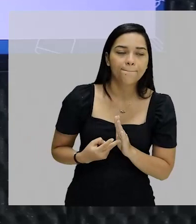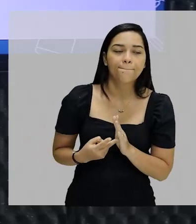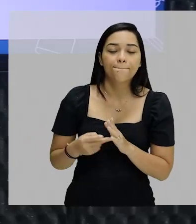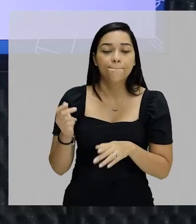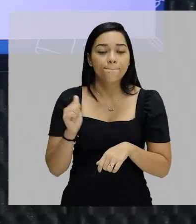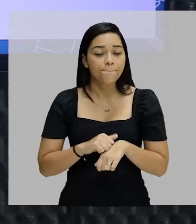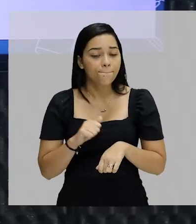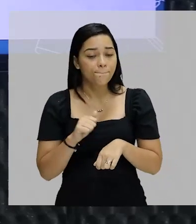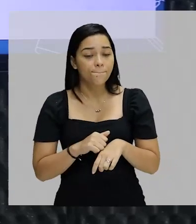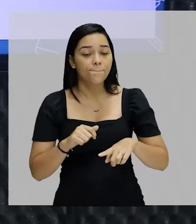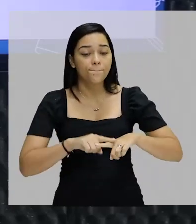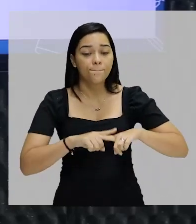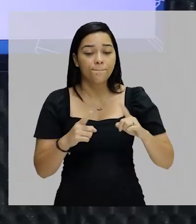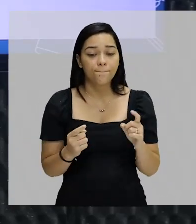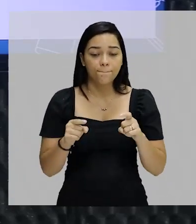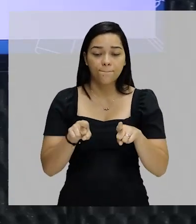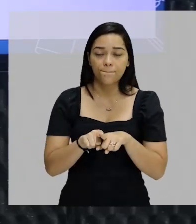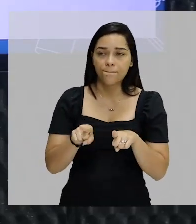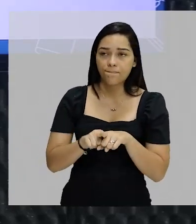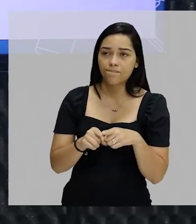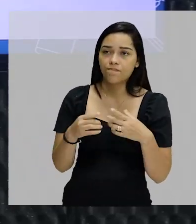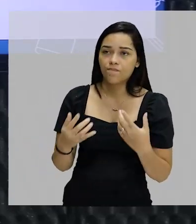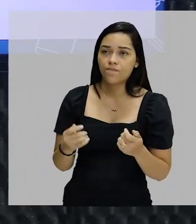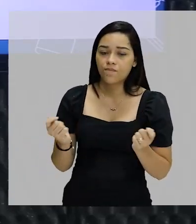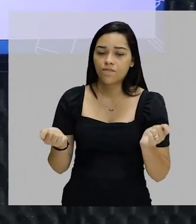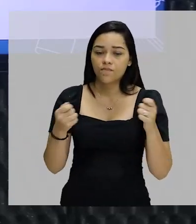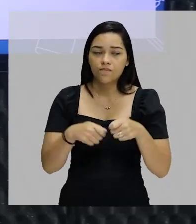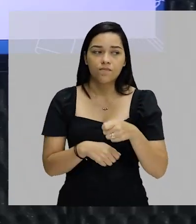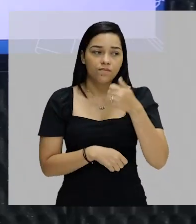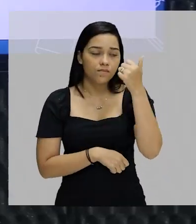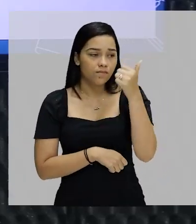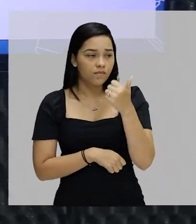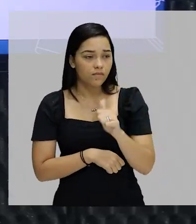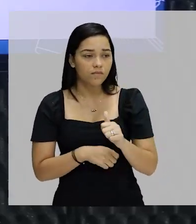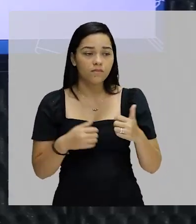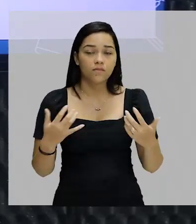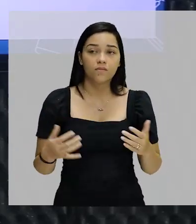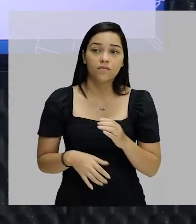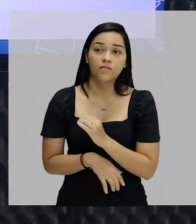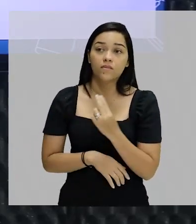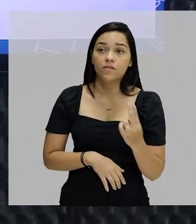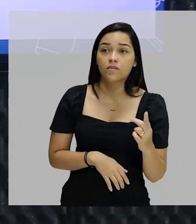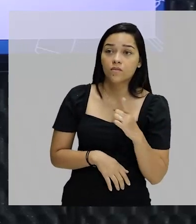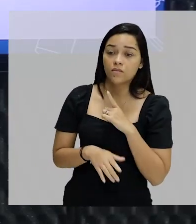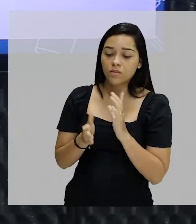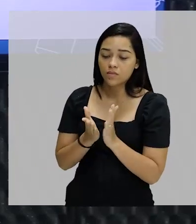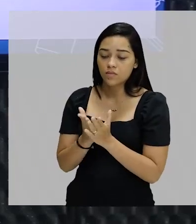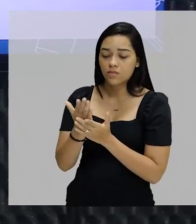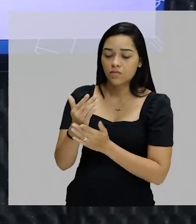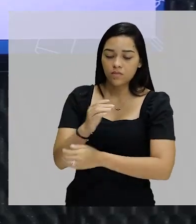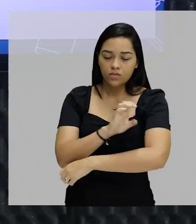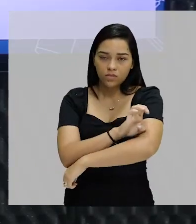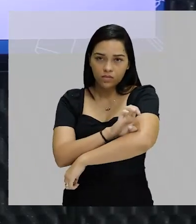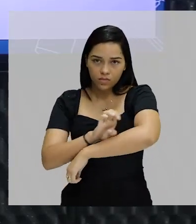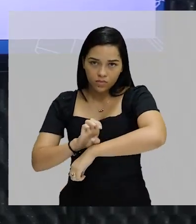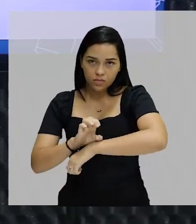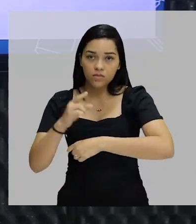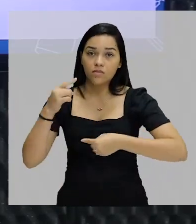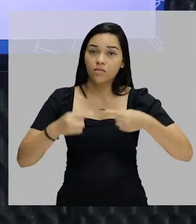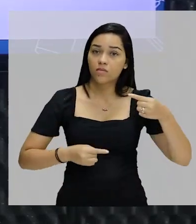Só que a pobreza também pode ser avaliada ou abordada pelo viés da ética e da política.